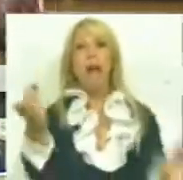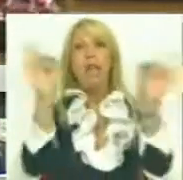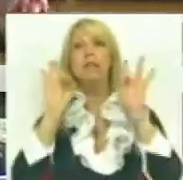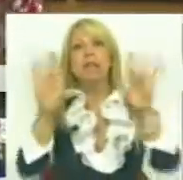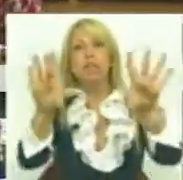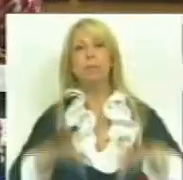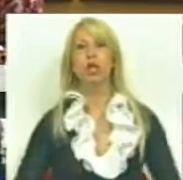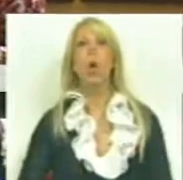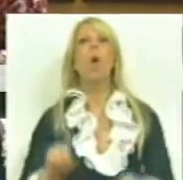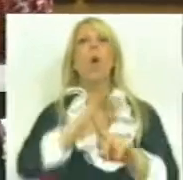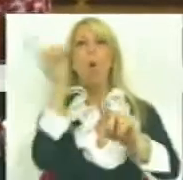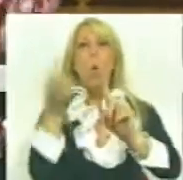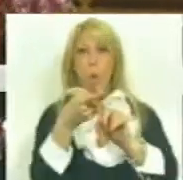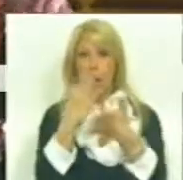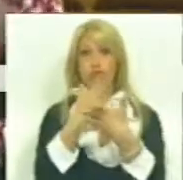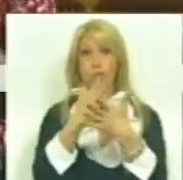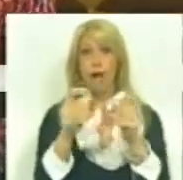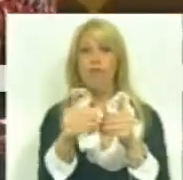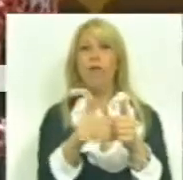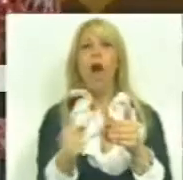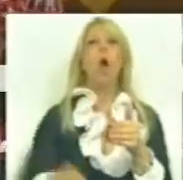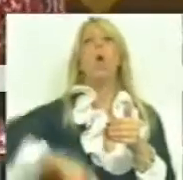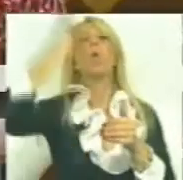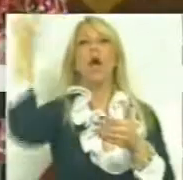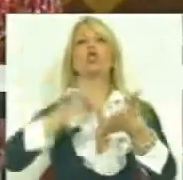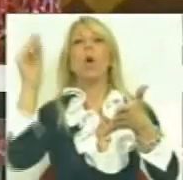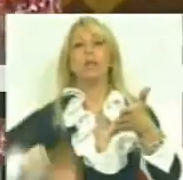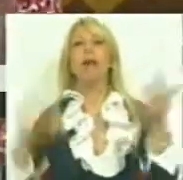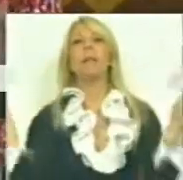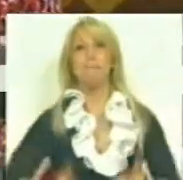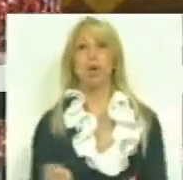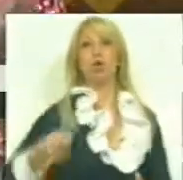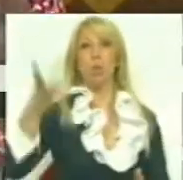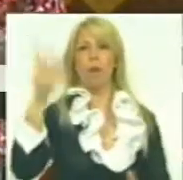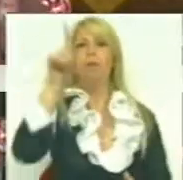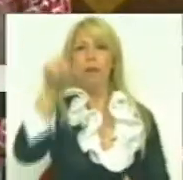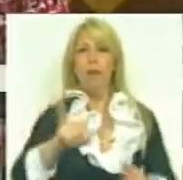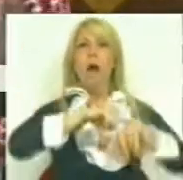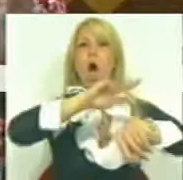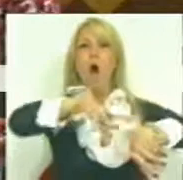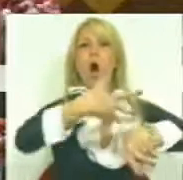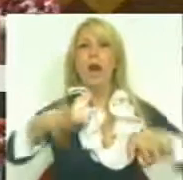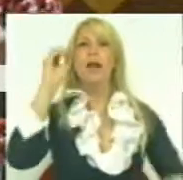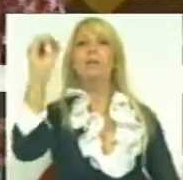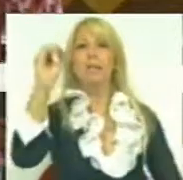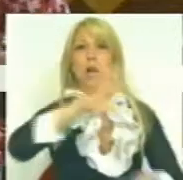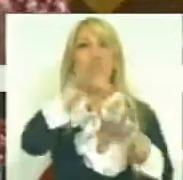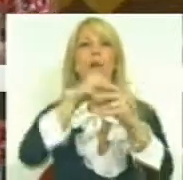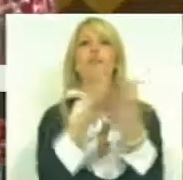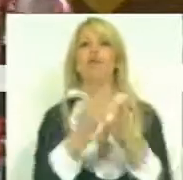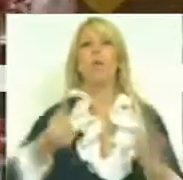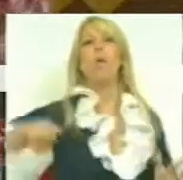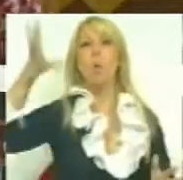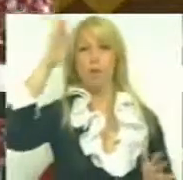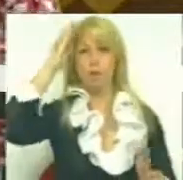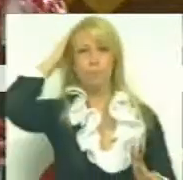no próximo ano eletivo. E já agora diga-nos também quantos horários zero vão existir nas escolas. Porque o Sr. Ministro